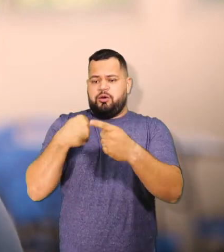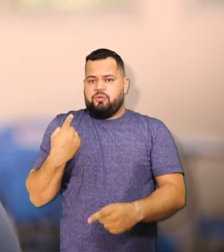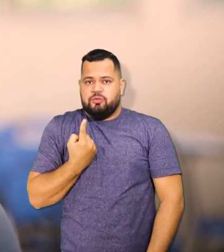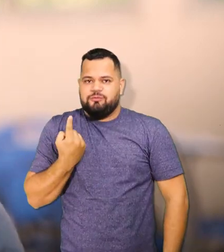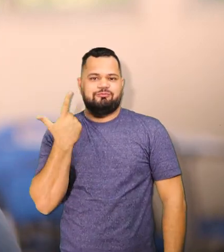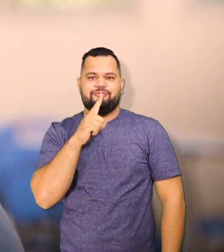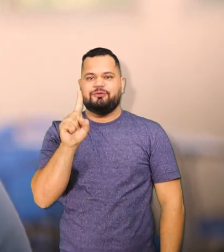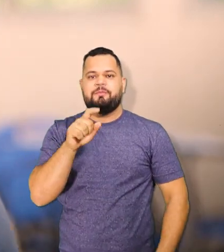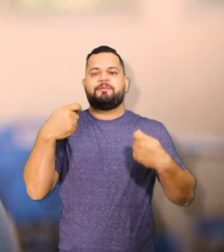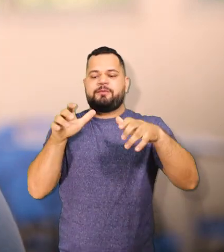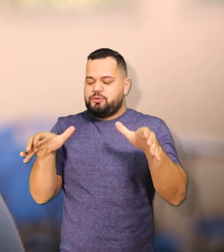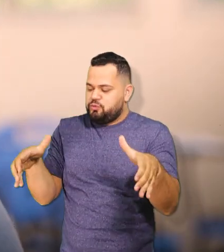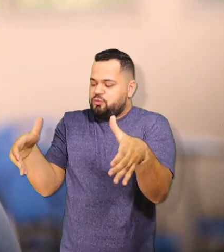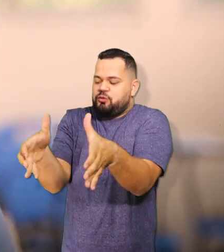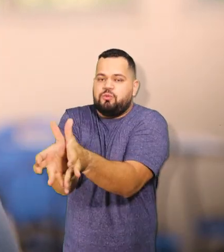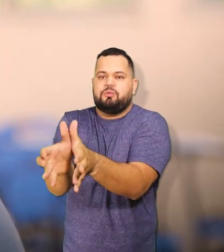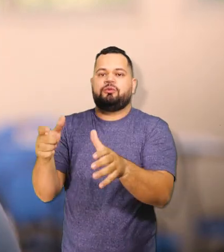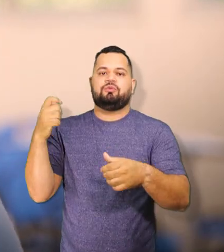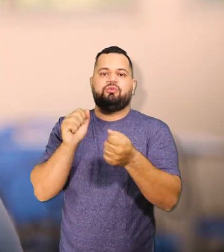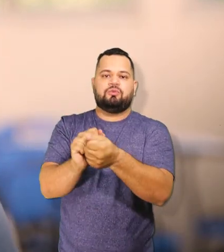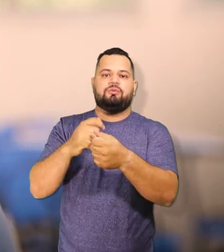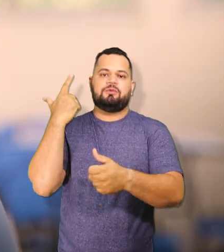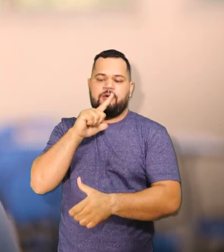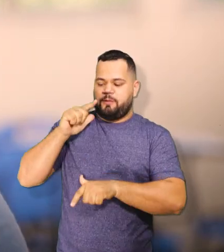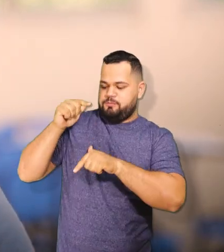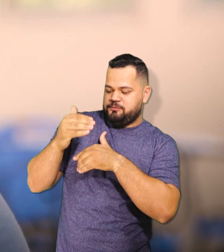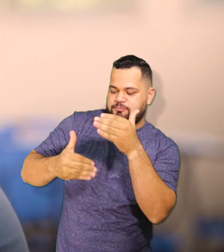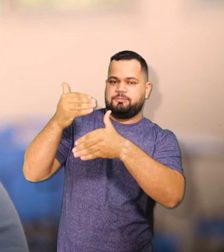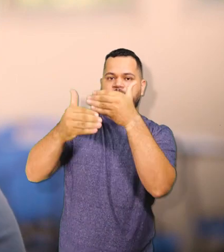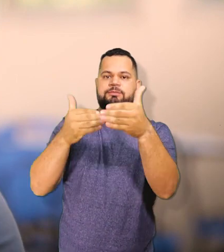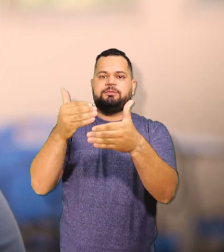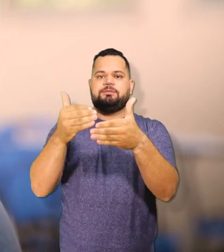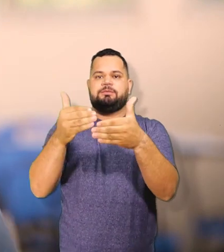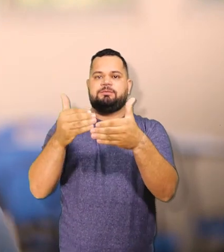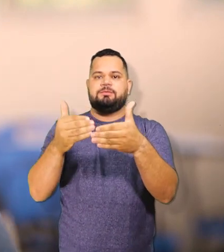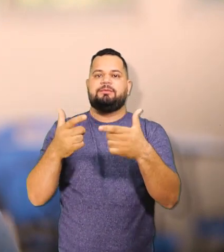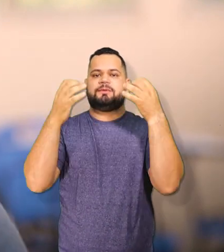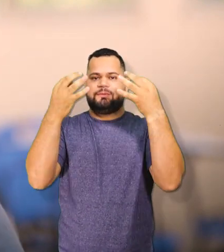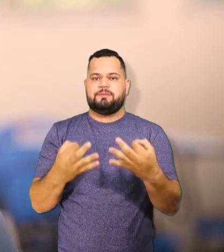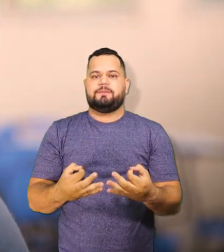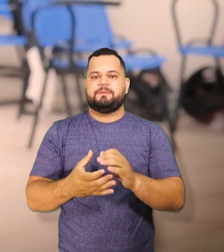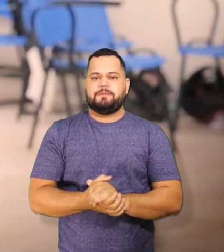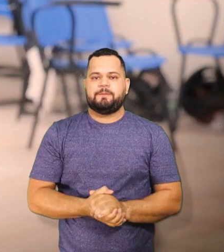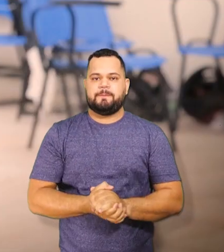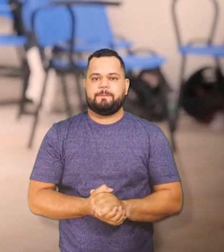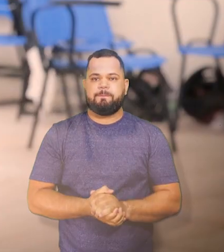sozinho não conseguiria, precisa de toda uma equipe junto, que aí sim o trabalho, ele segue direito.